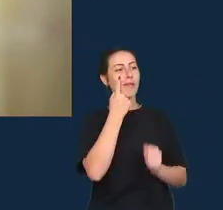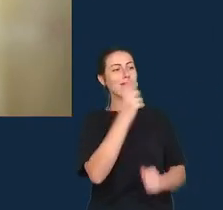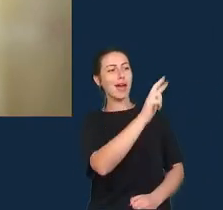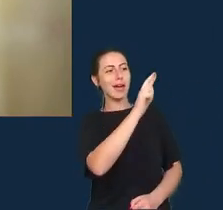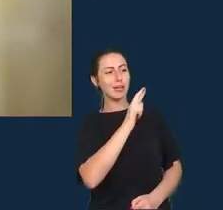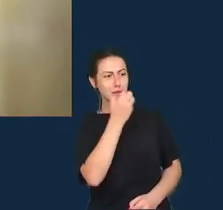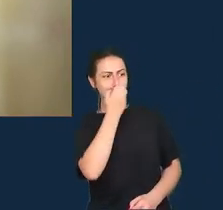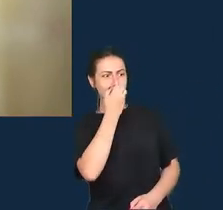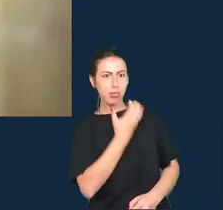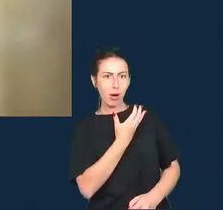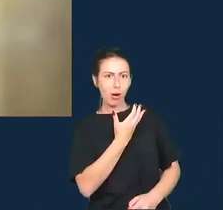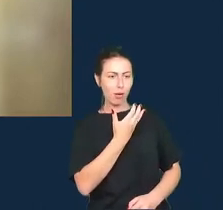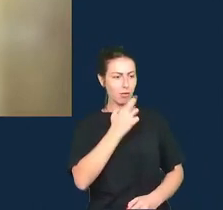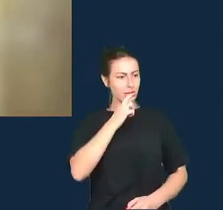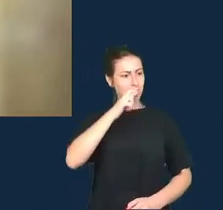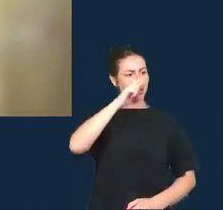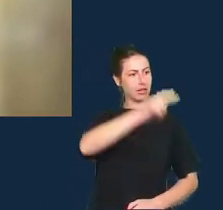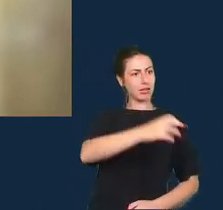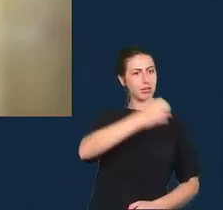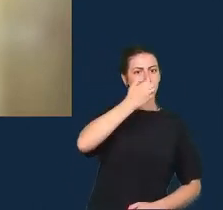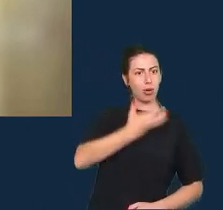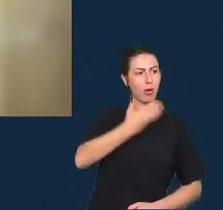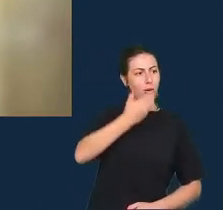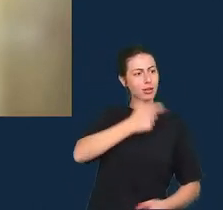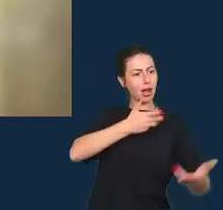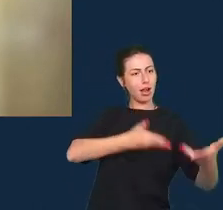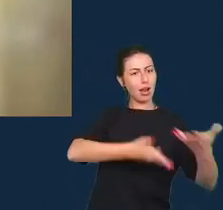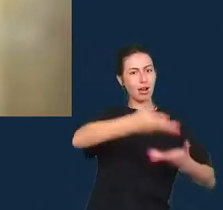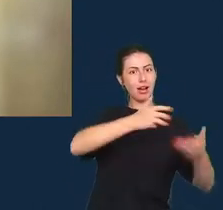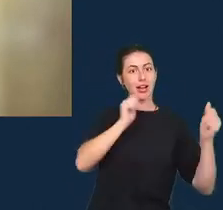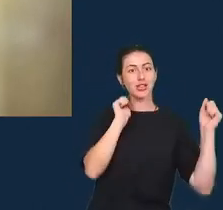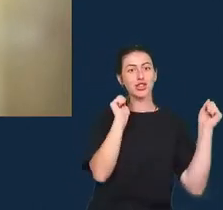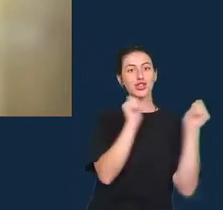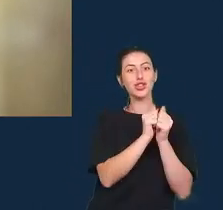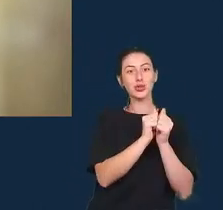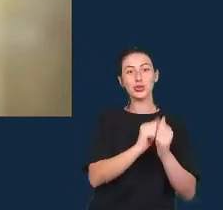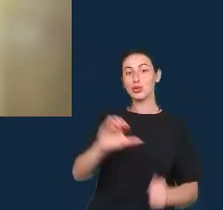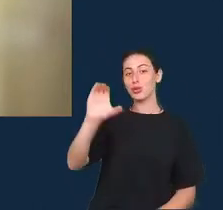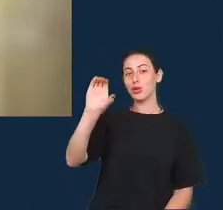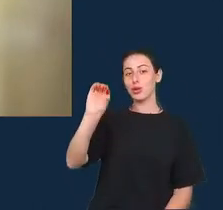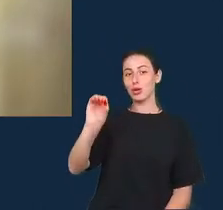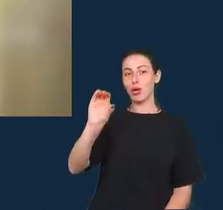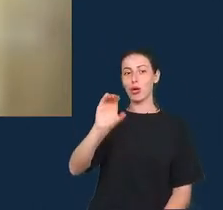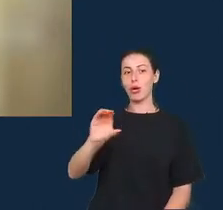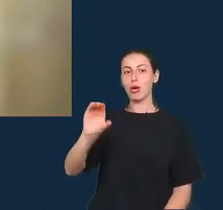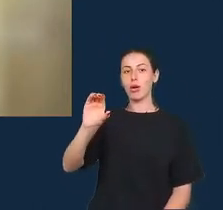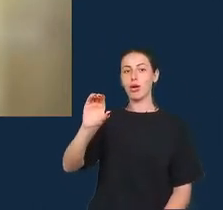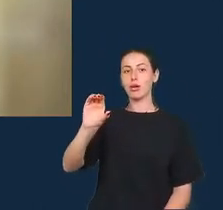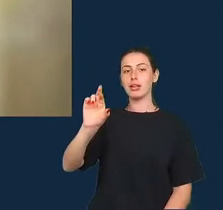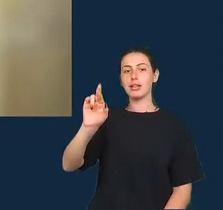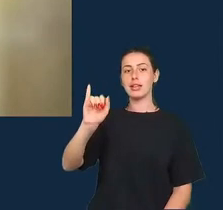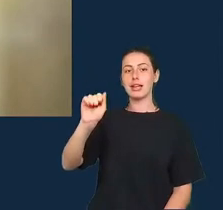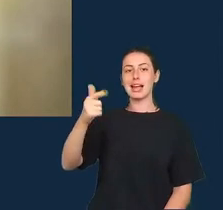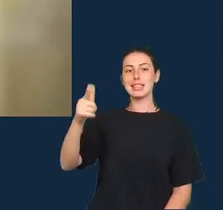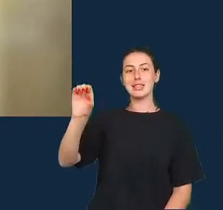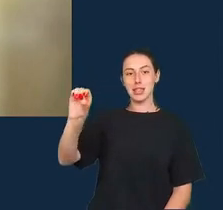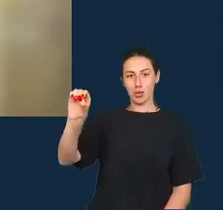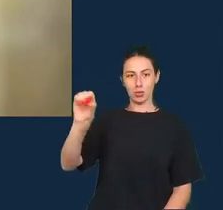sentido aí eu acho que há coisas bem interessantes que podem ser feitas e o jornalismo de dados especificamente tem